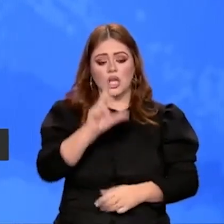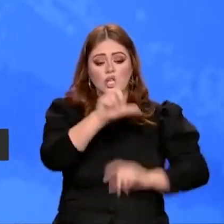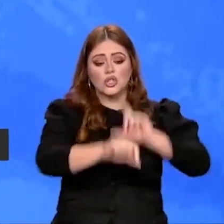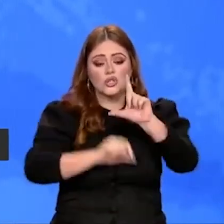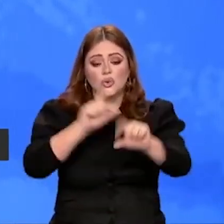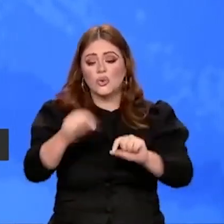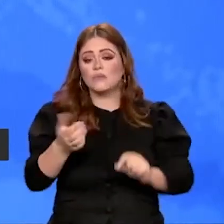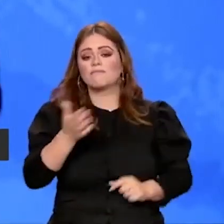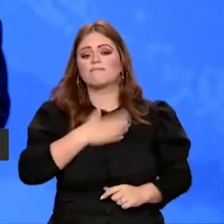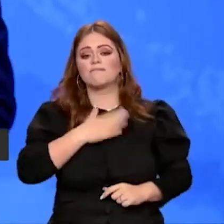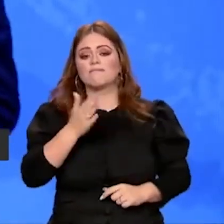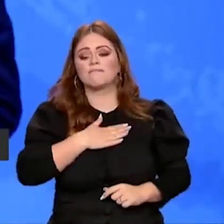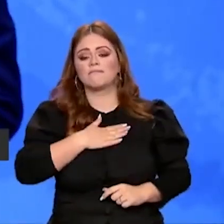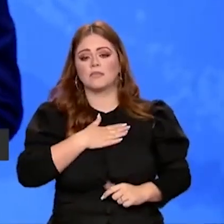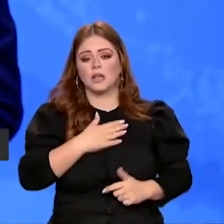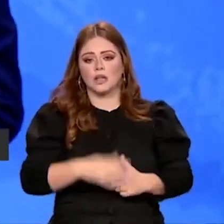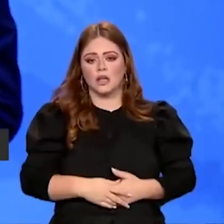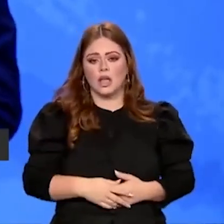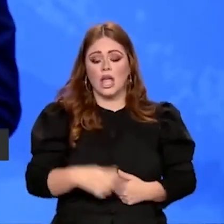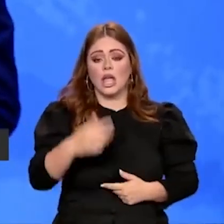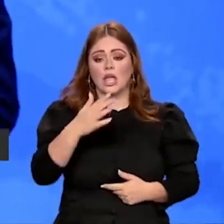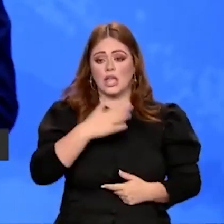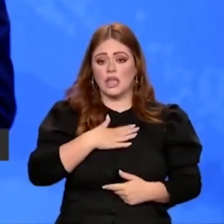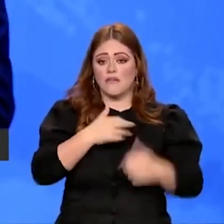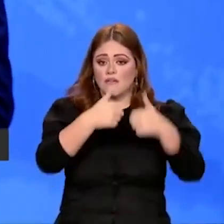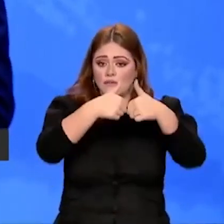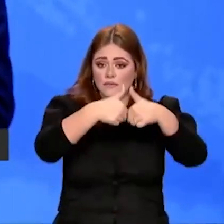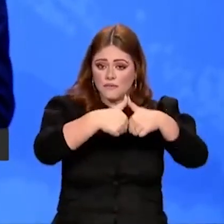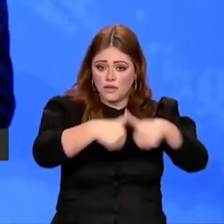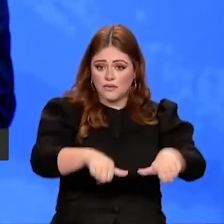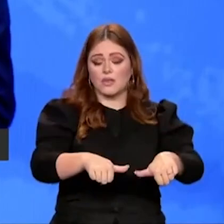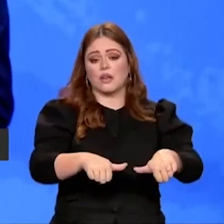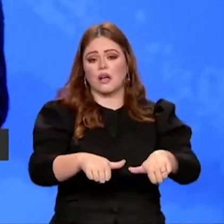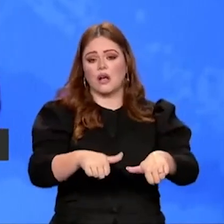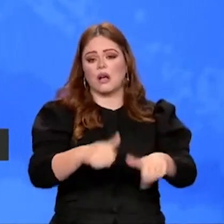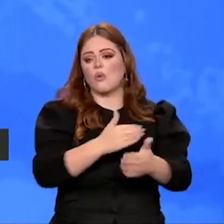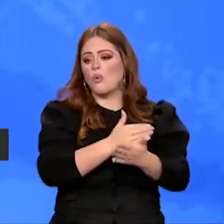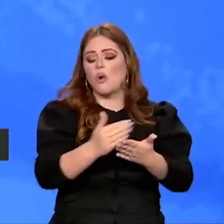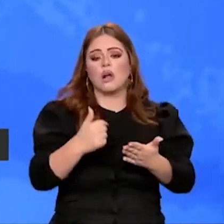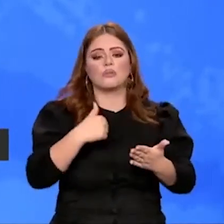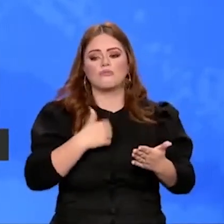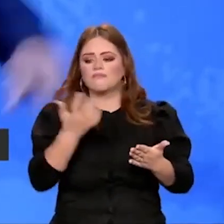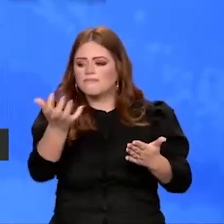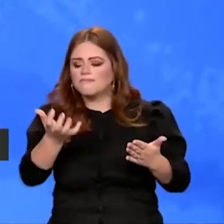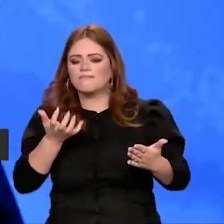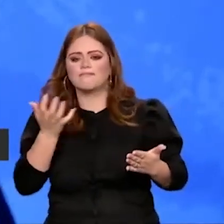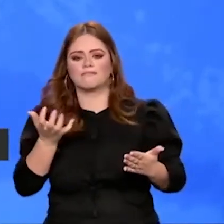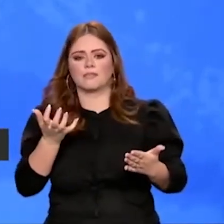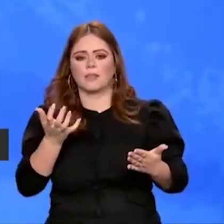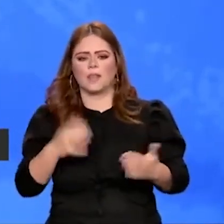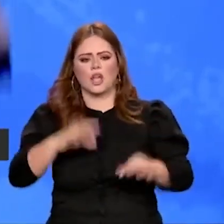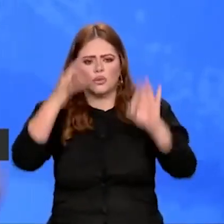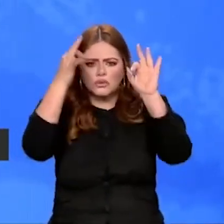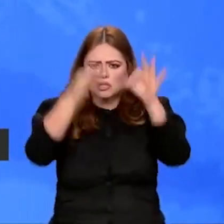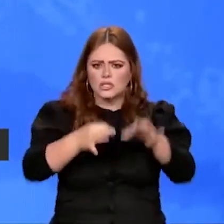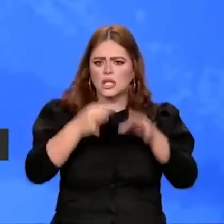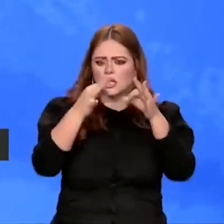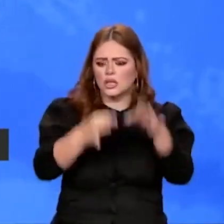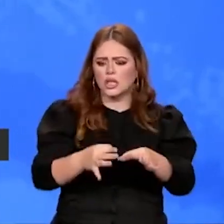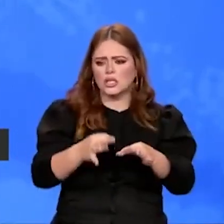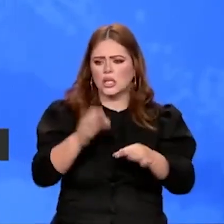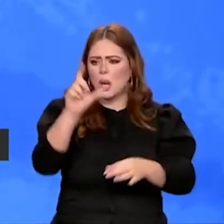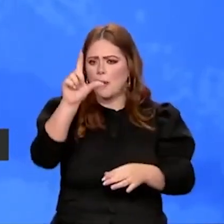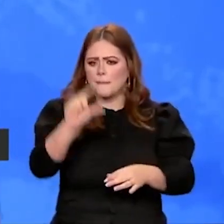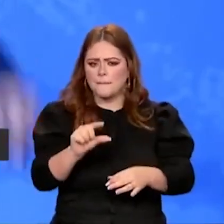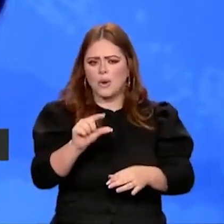e ficará até quando eu quiser. E eu tenho certeza que poucas vezes na